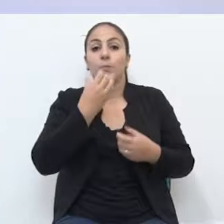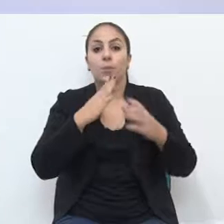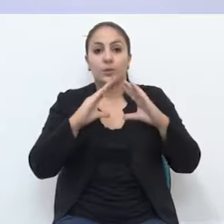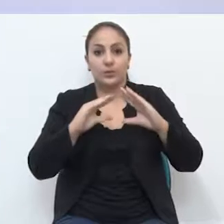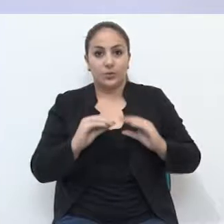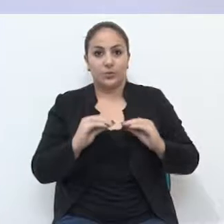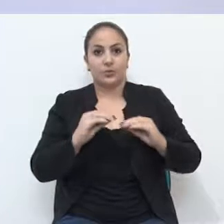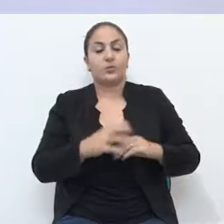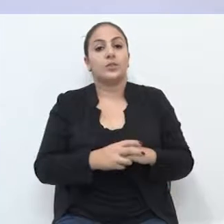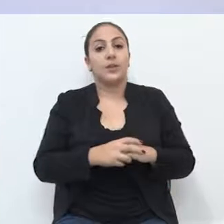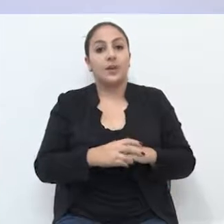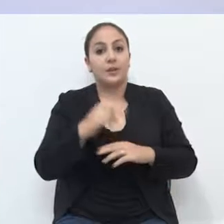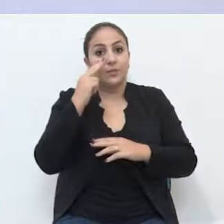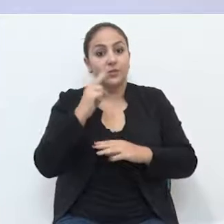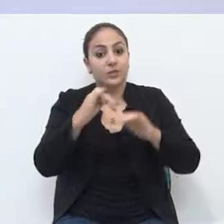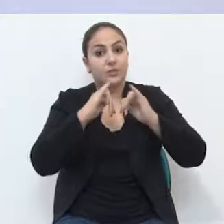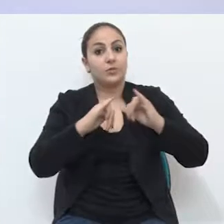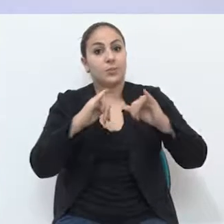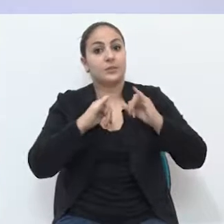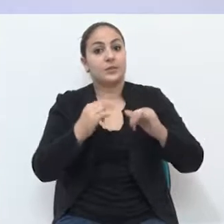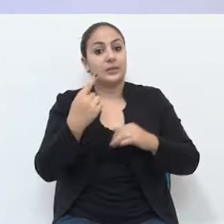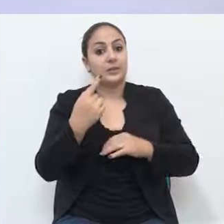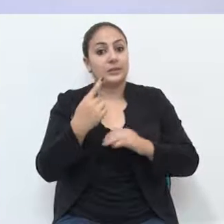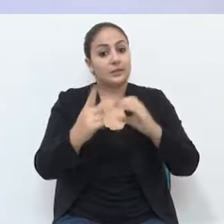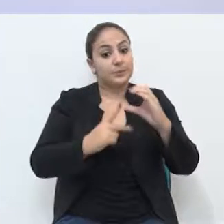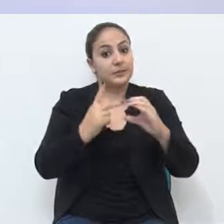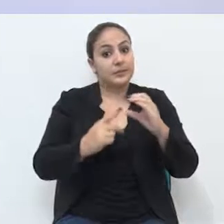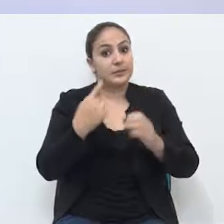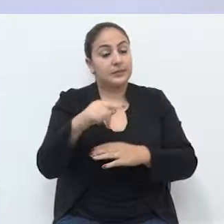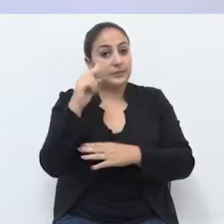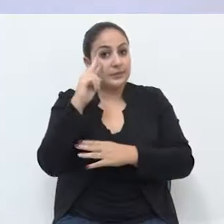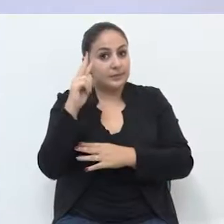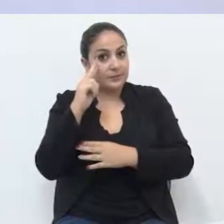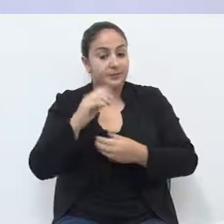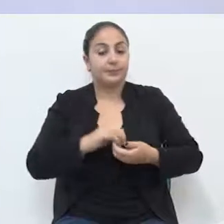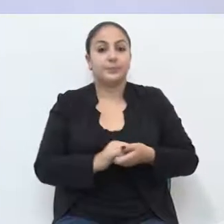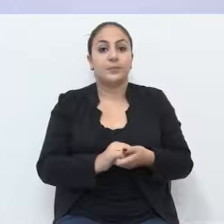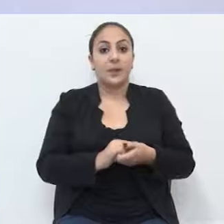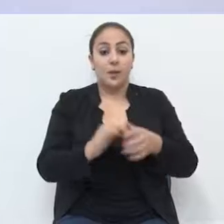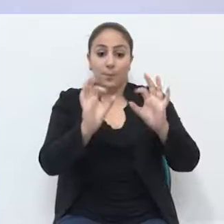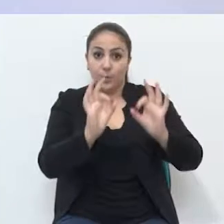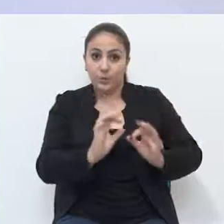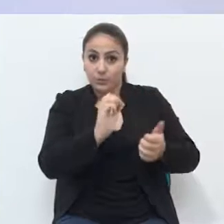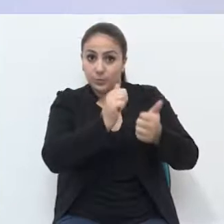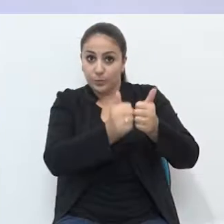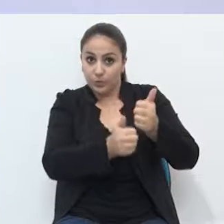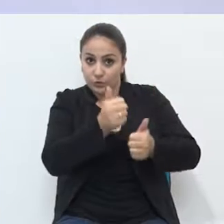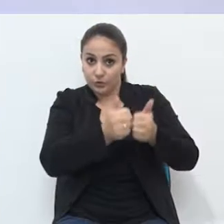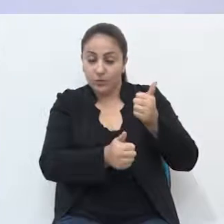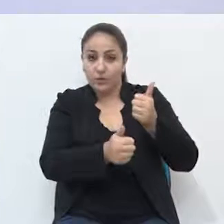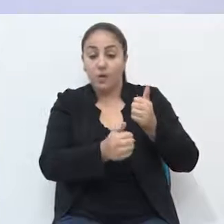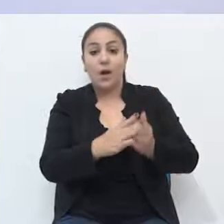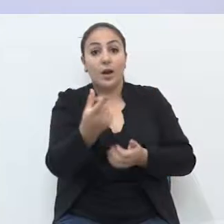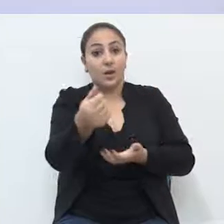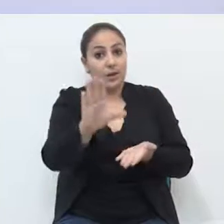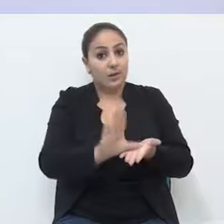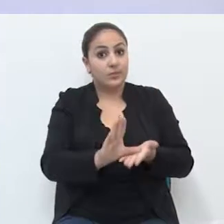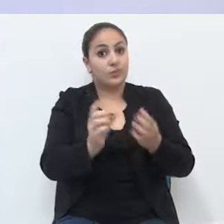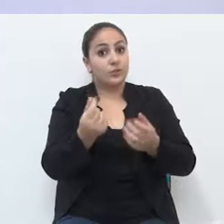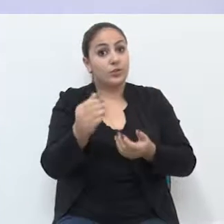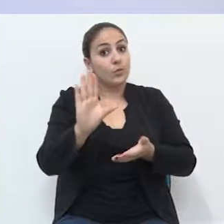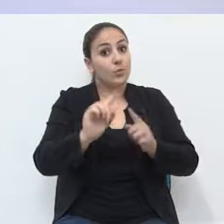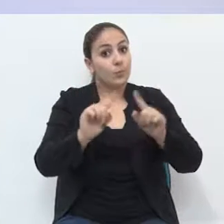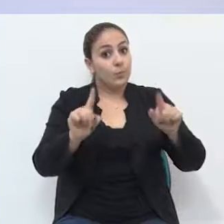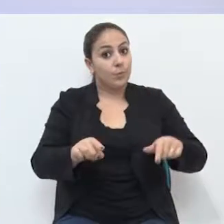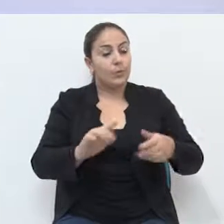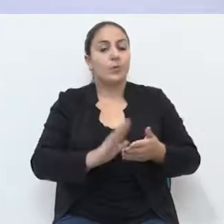Boa noite. Veja no Jornal da Câmara desta segunda-feira. Projetos esportivos vão receber recursos